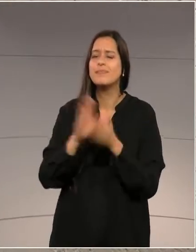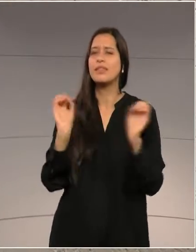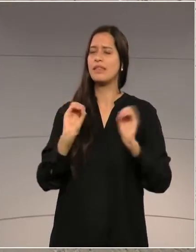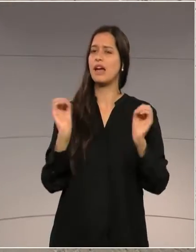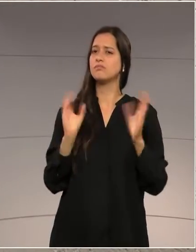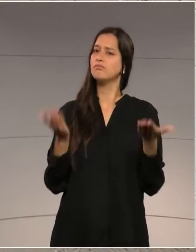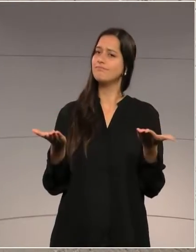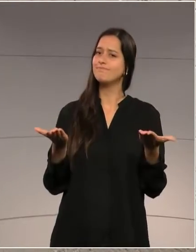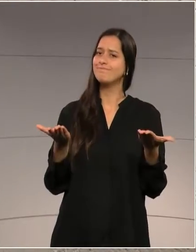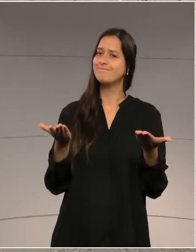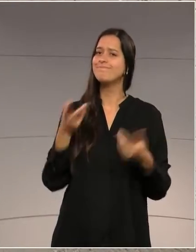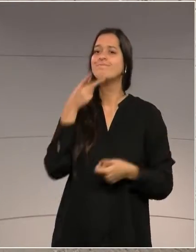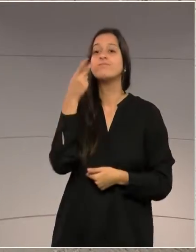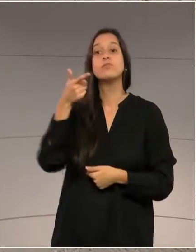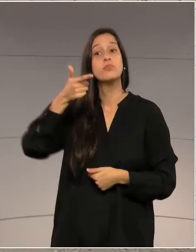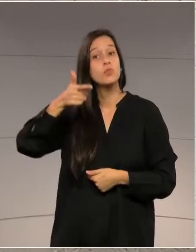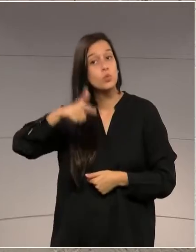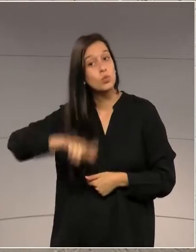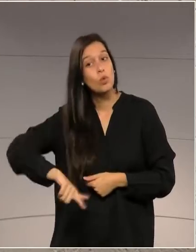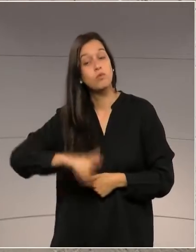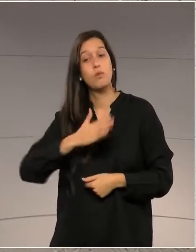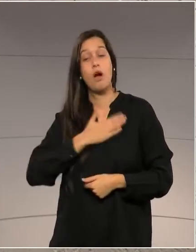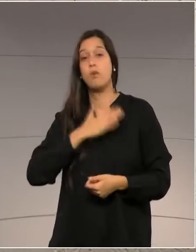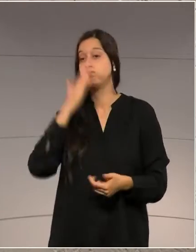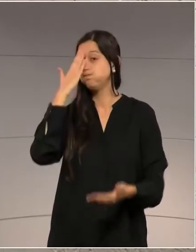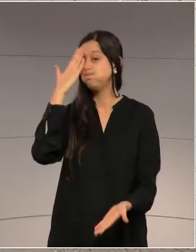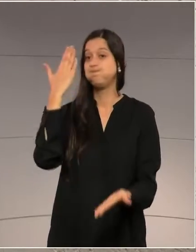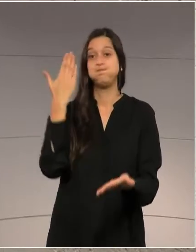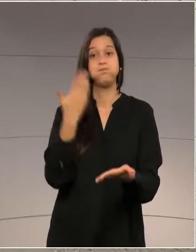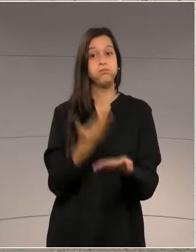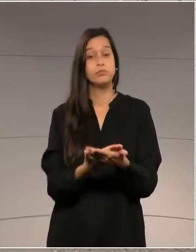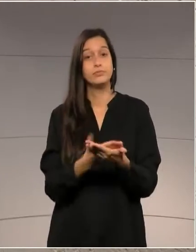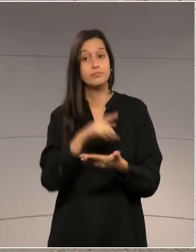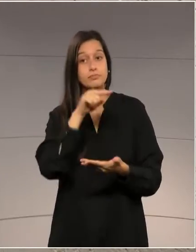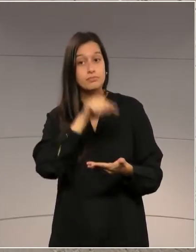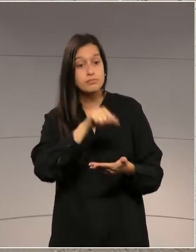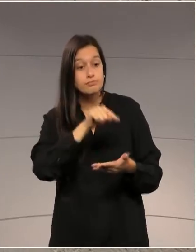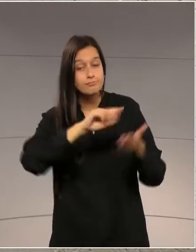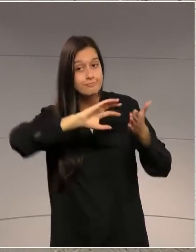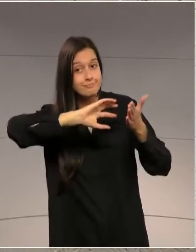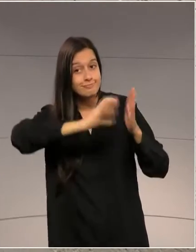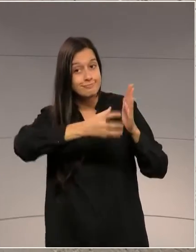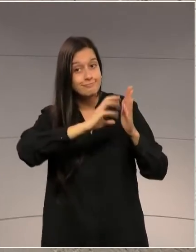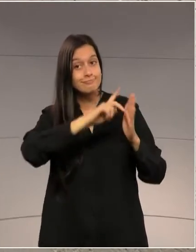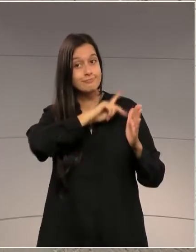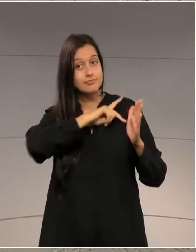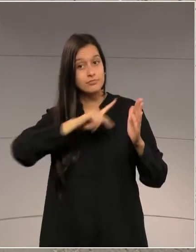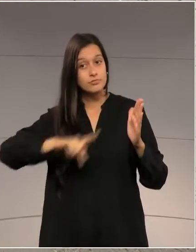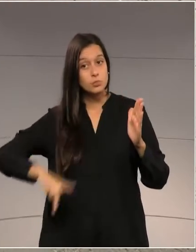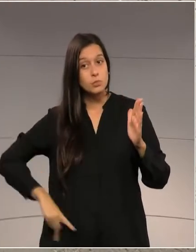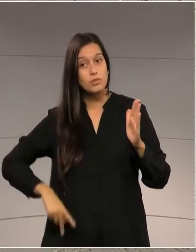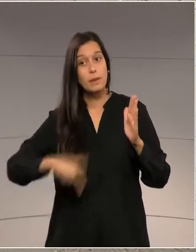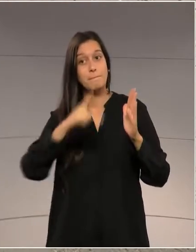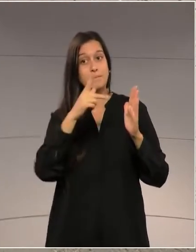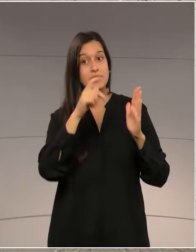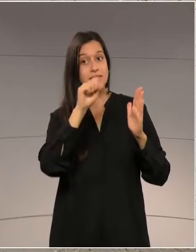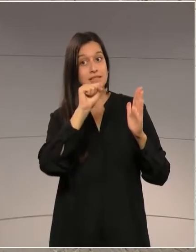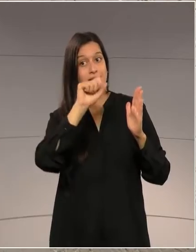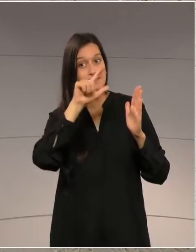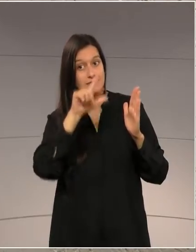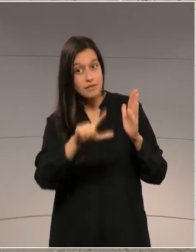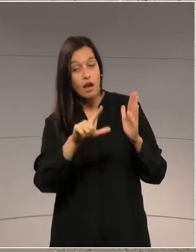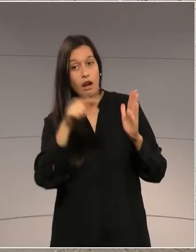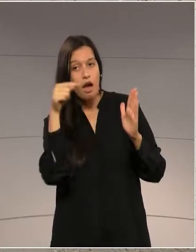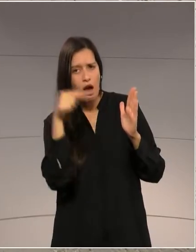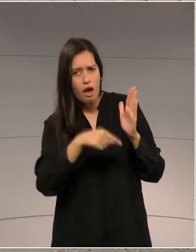dizer, não quero acreditar que o Luciano Bivar tenha causado tamanho descontentamento no presidente da República, que tenha havido uma